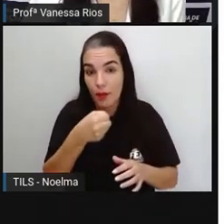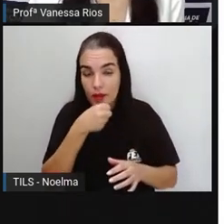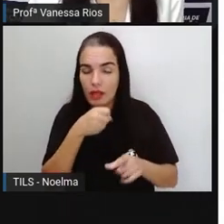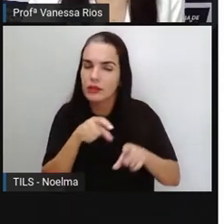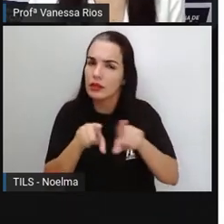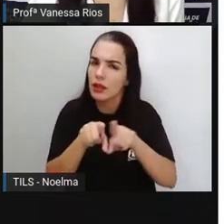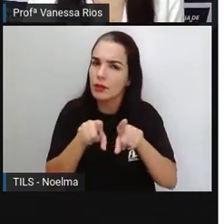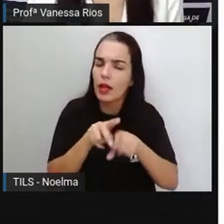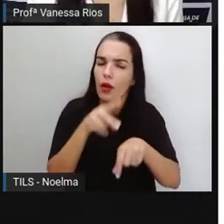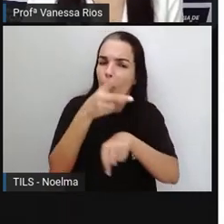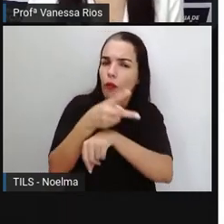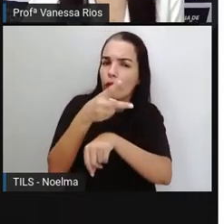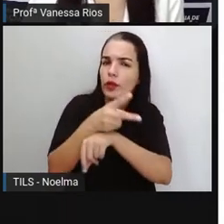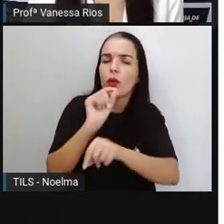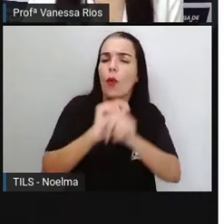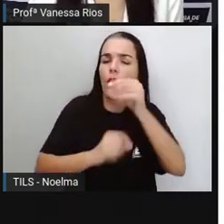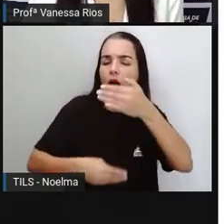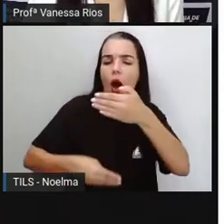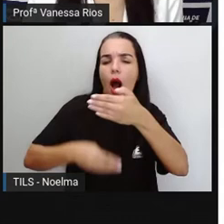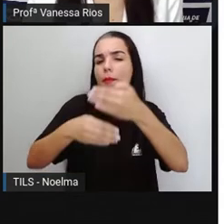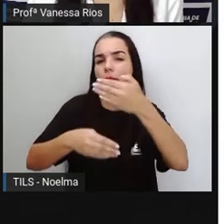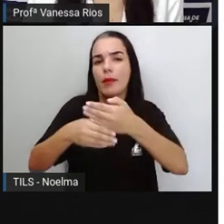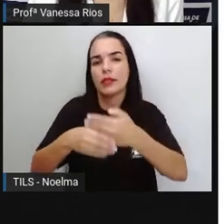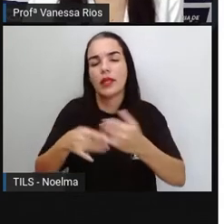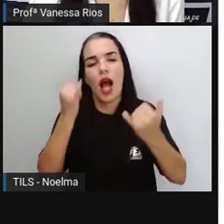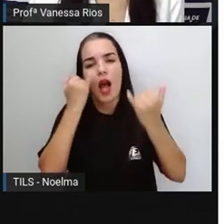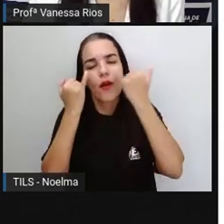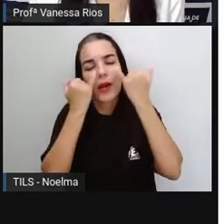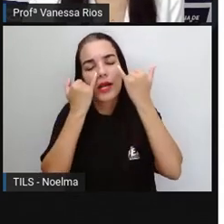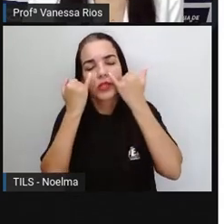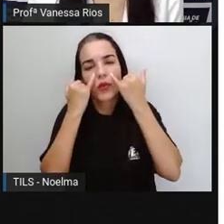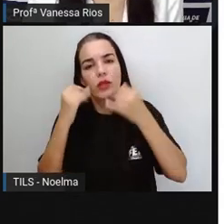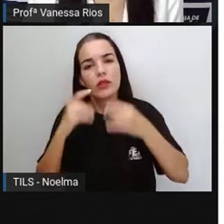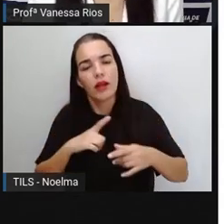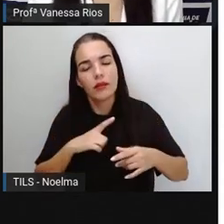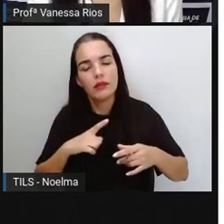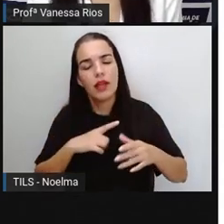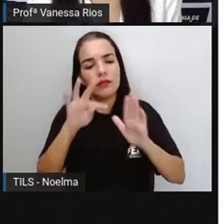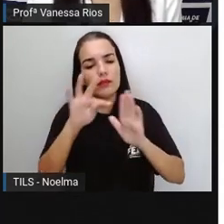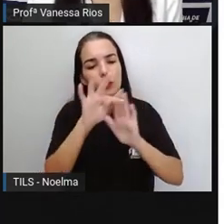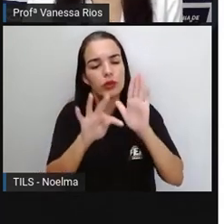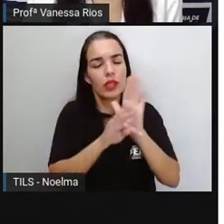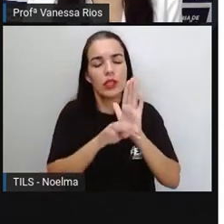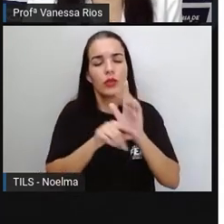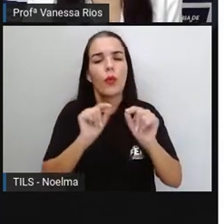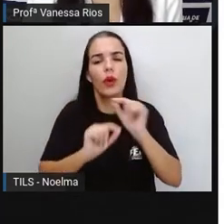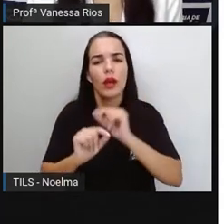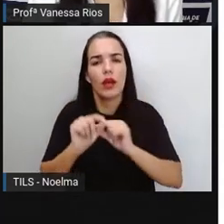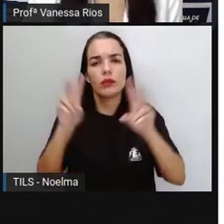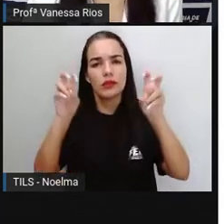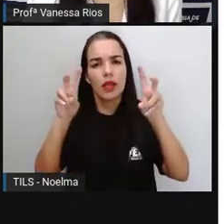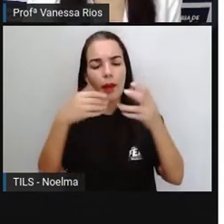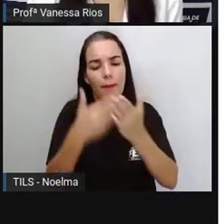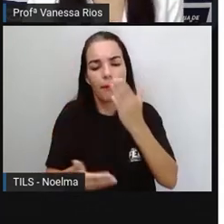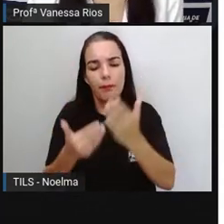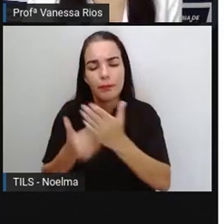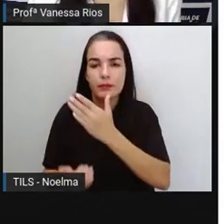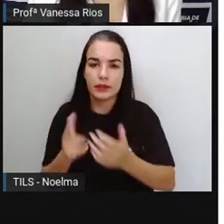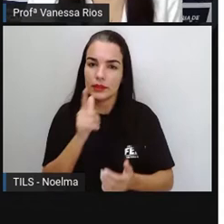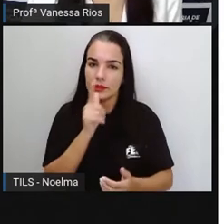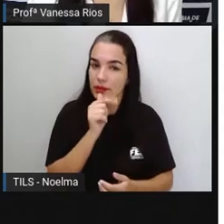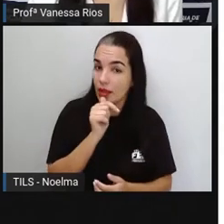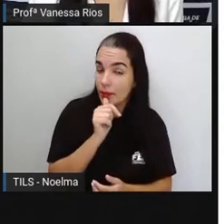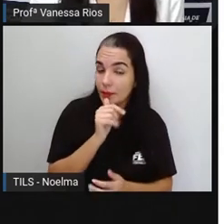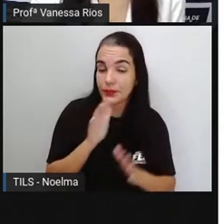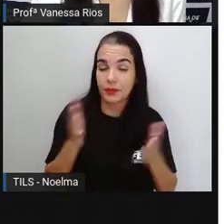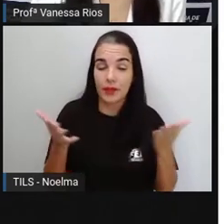vídeo, a complementação, né? Das informações trazidas pela reportagem que trata do desperdício de água. E a gente vai observar agora